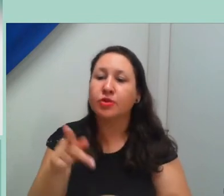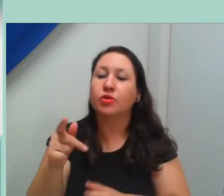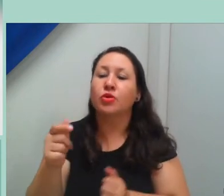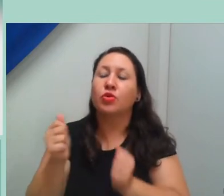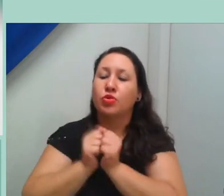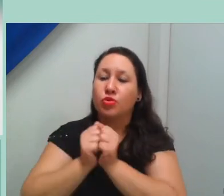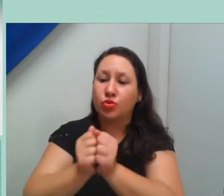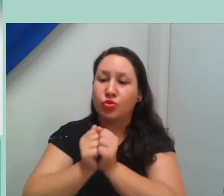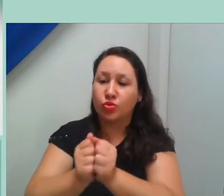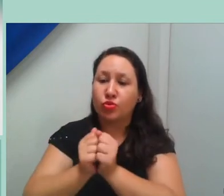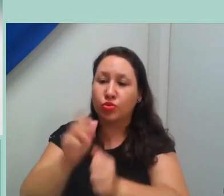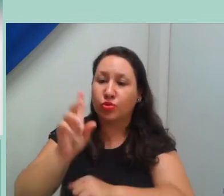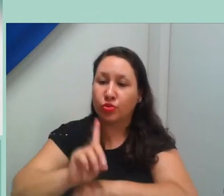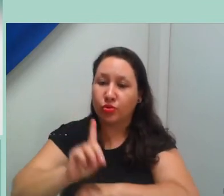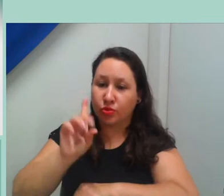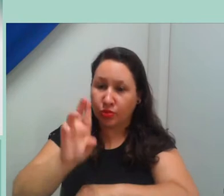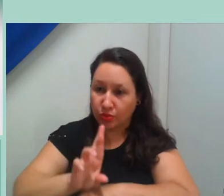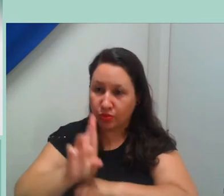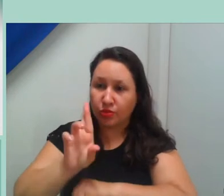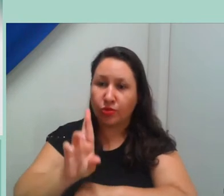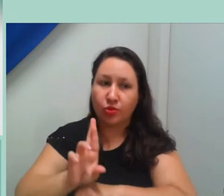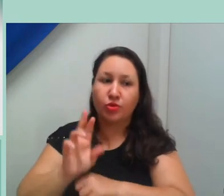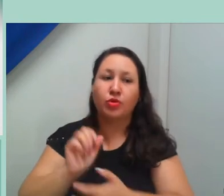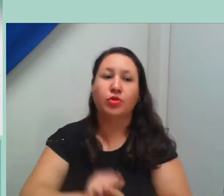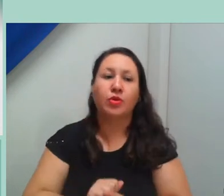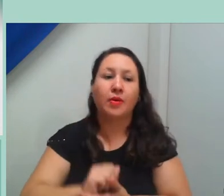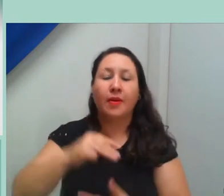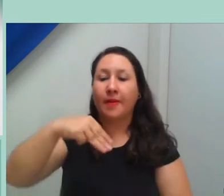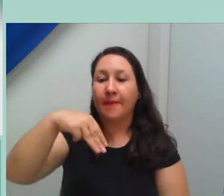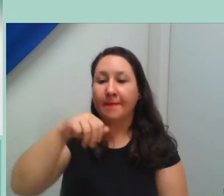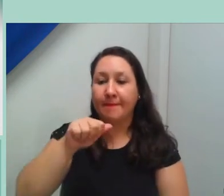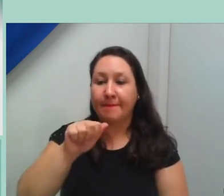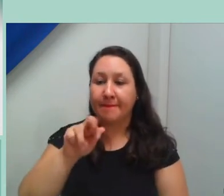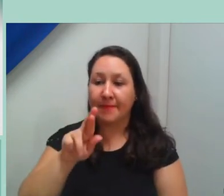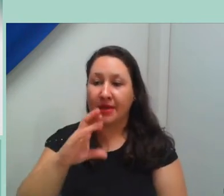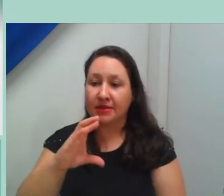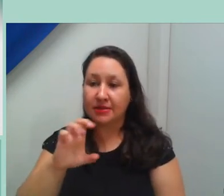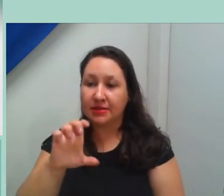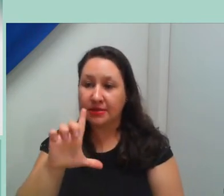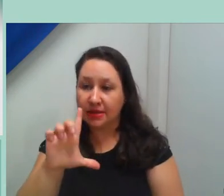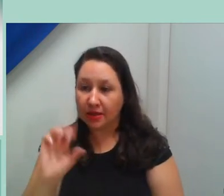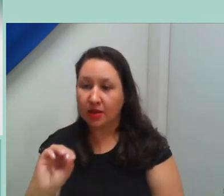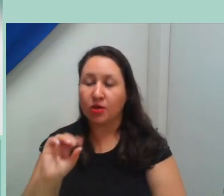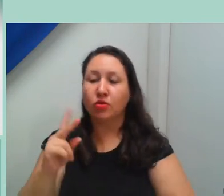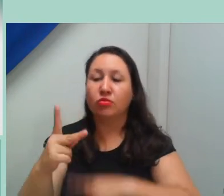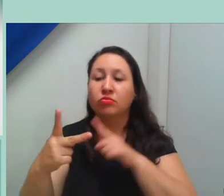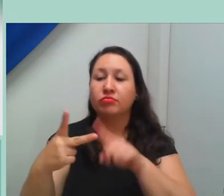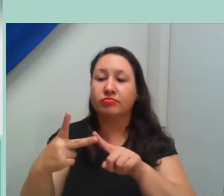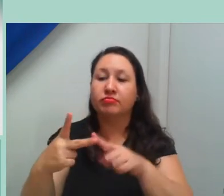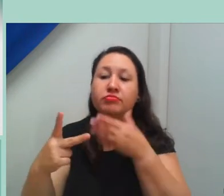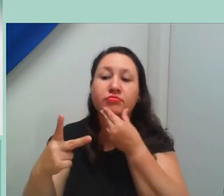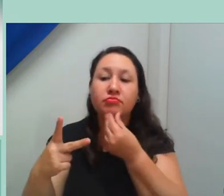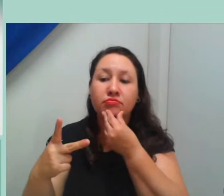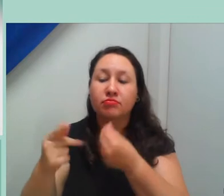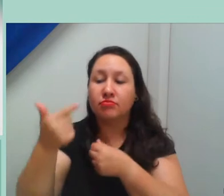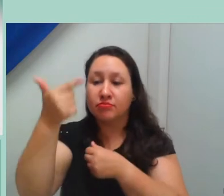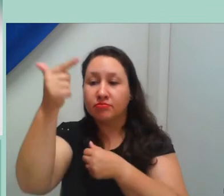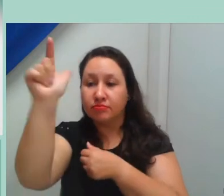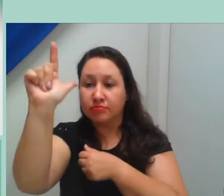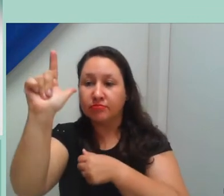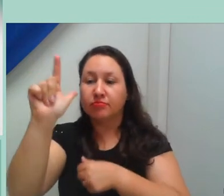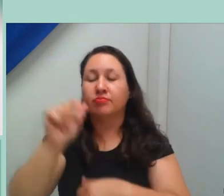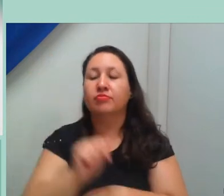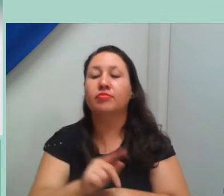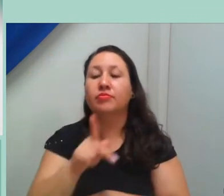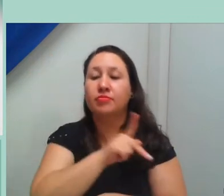da Universidade Federal do Acre, o professor doutor Yuri Caracas, da Universidade Federal Fluminense, e